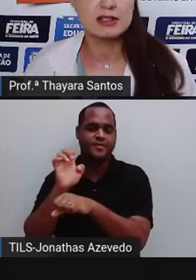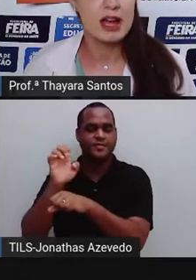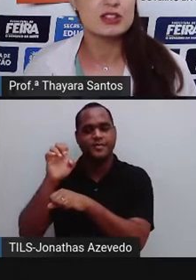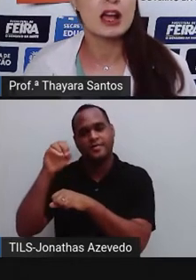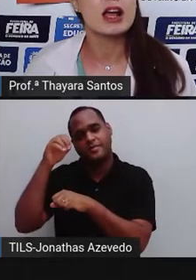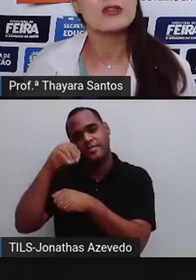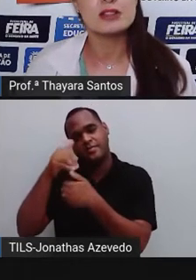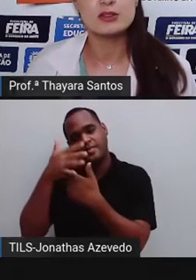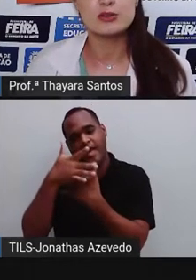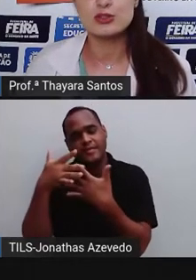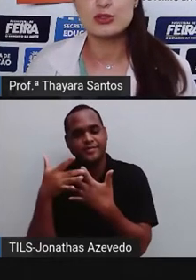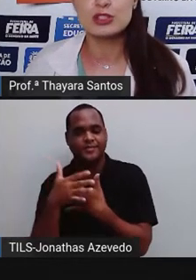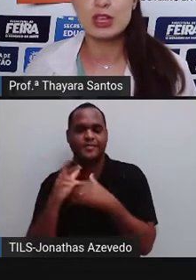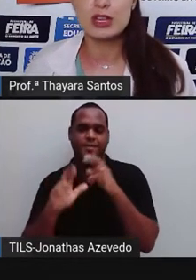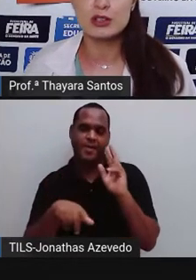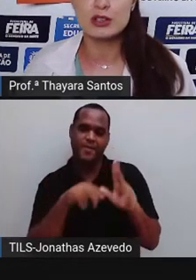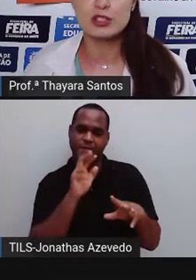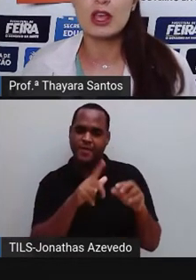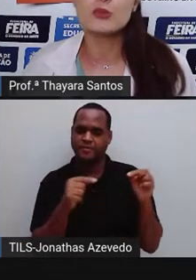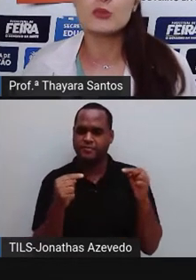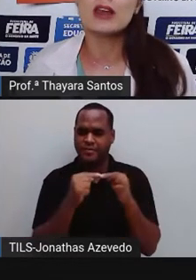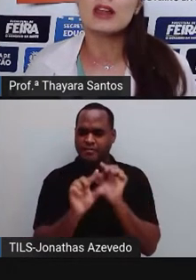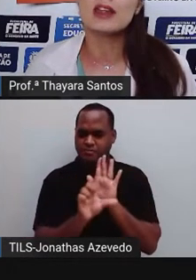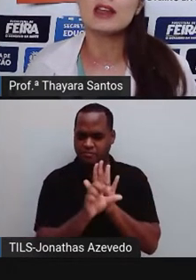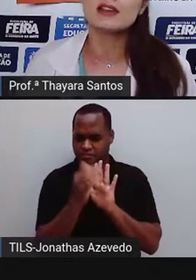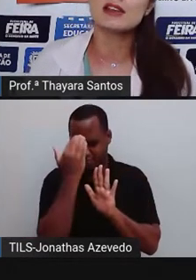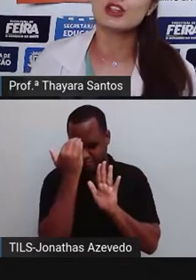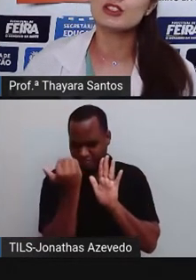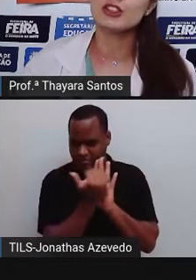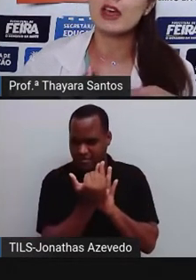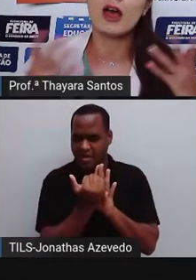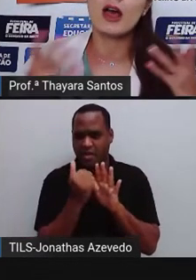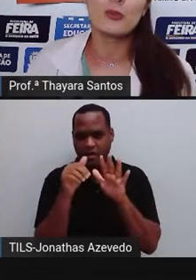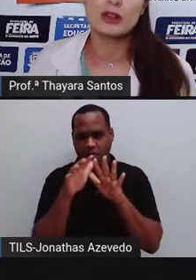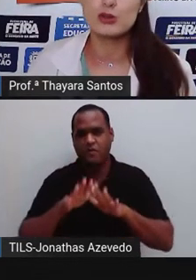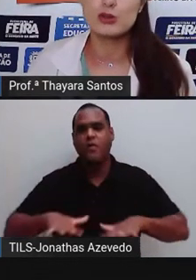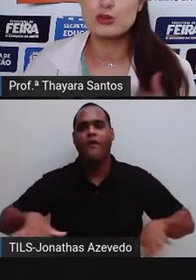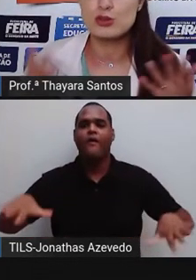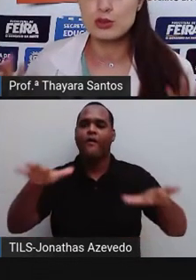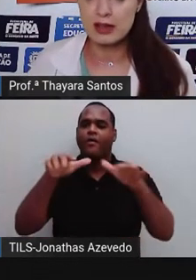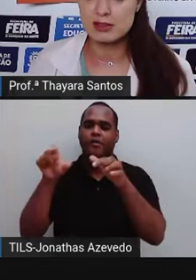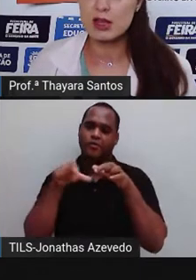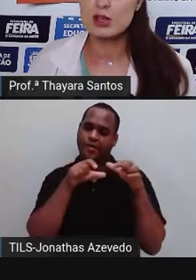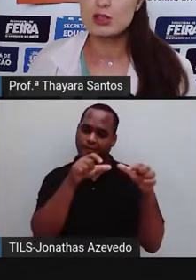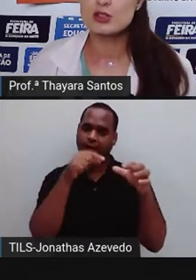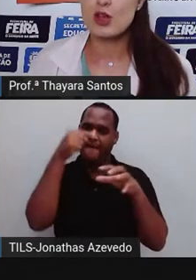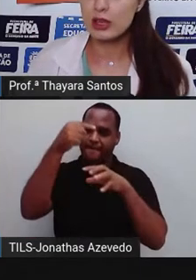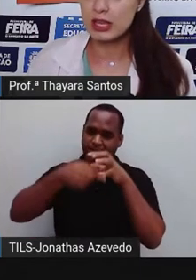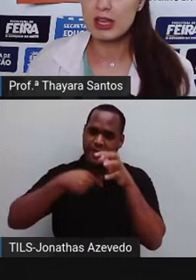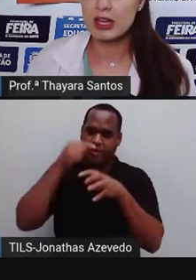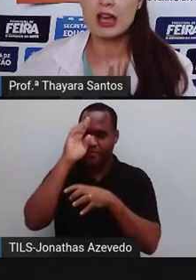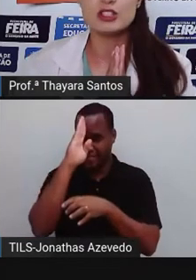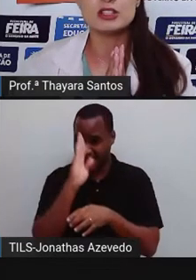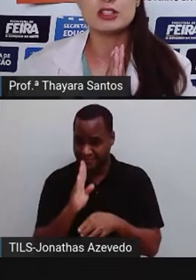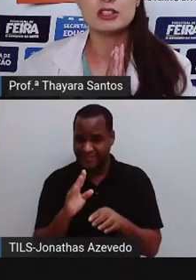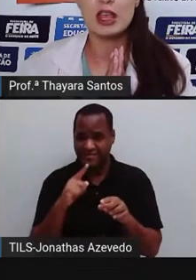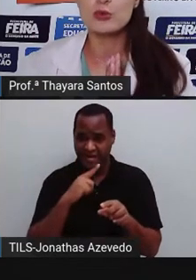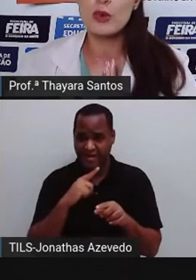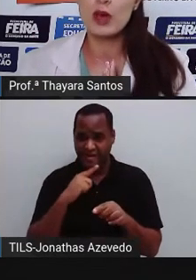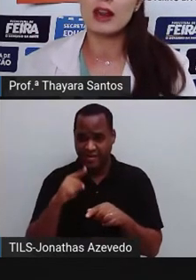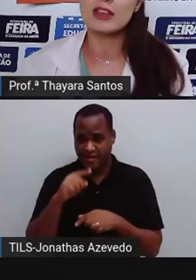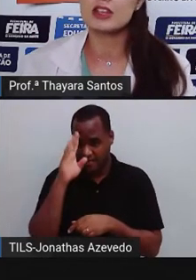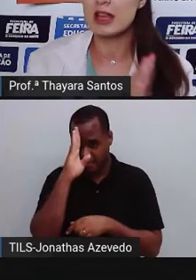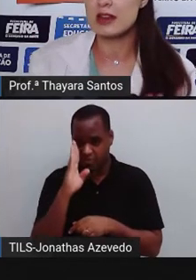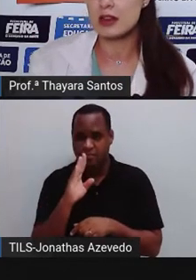cidade, acaba fazendo de um jeito. A gente não tem uma lei que seja geral para todos os lugares. Só que a gente tem